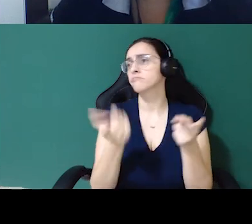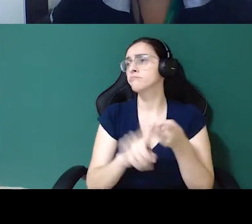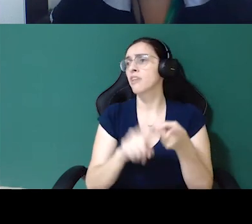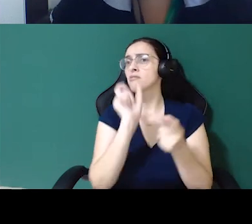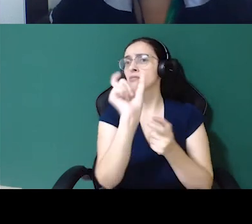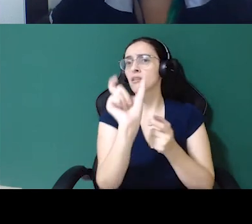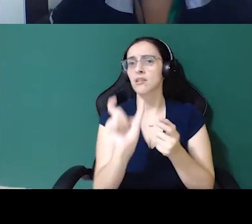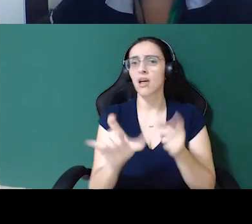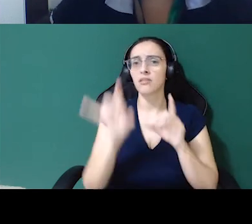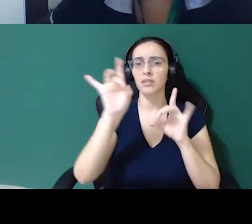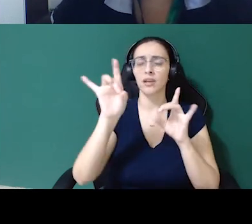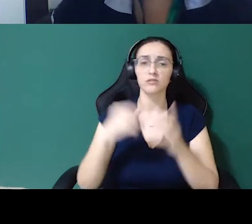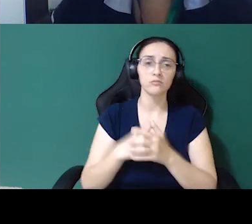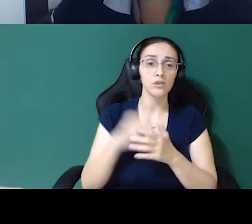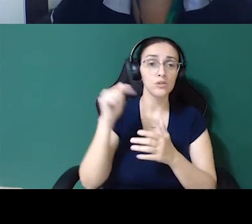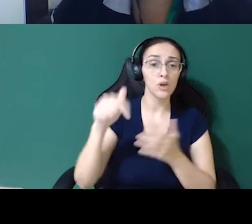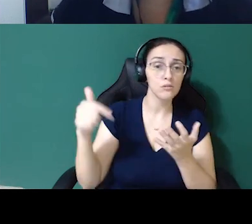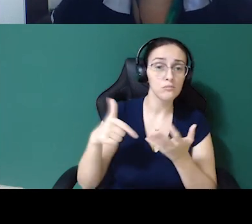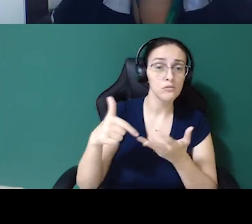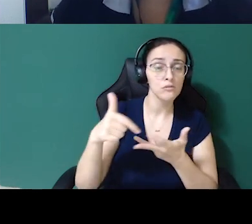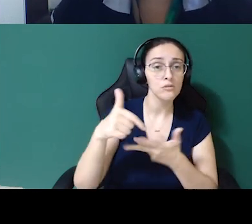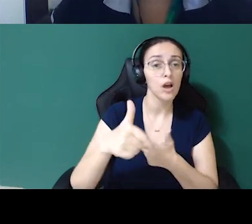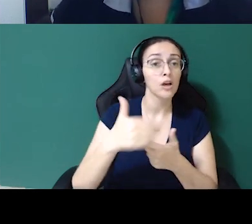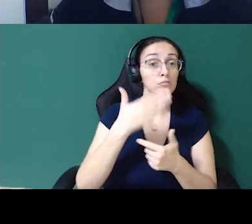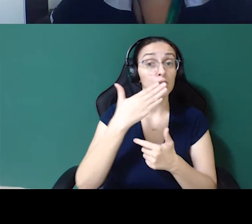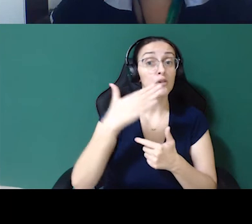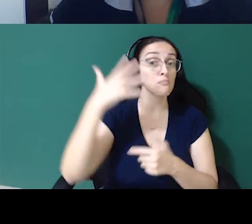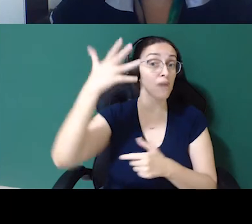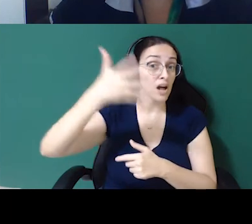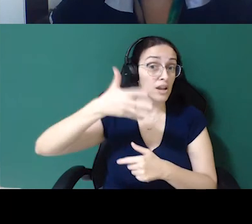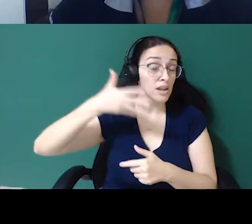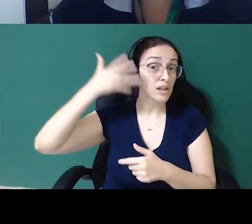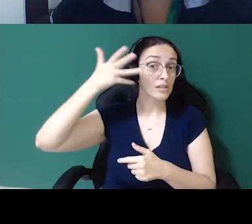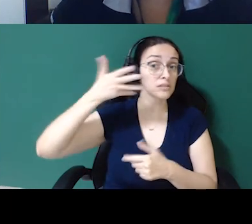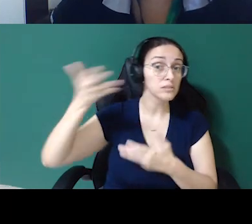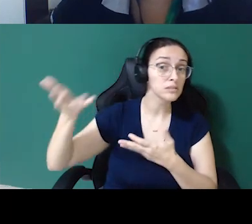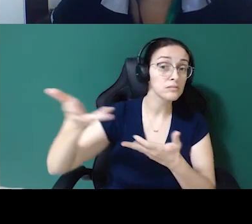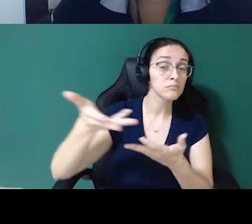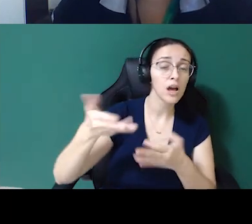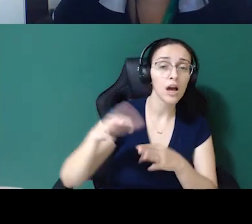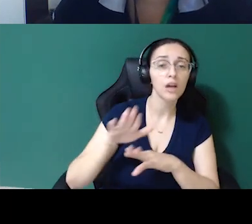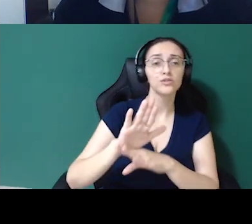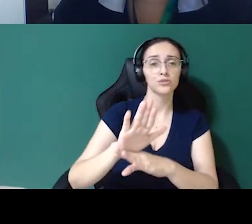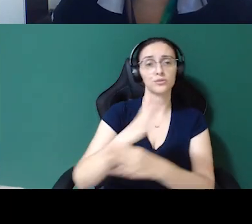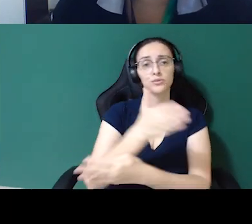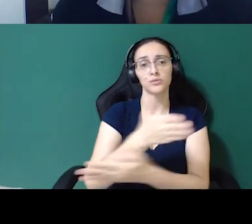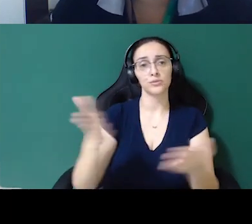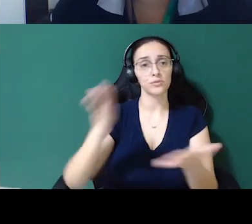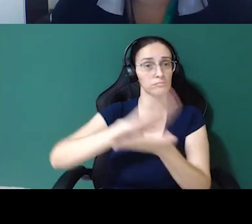área, um dos requisitos aqui foi mandar a palestra para ajudar os